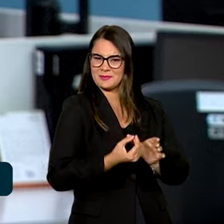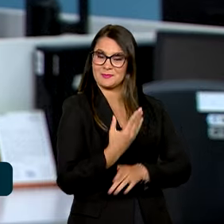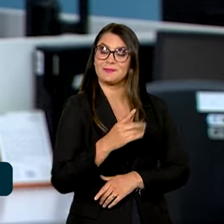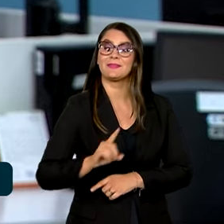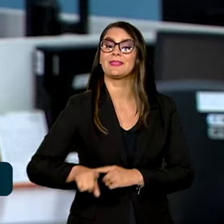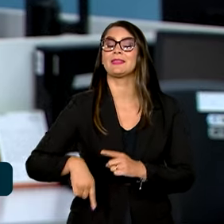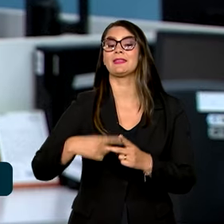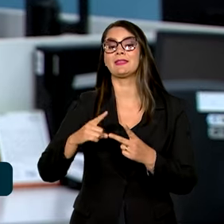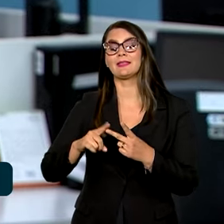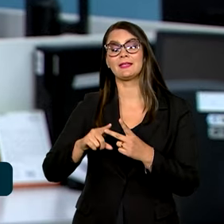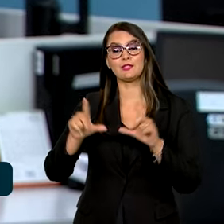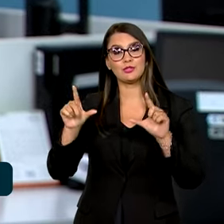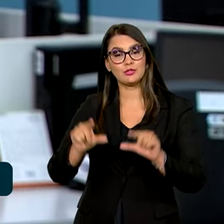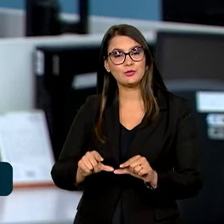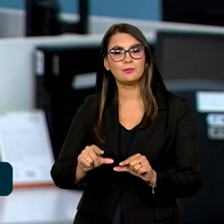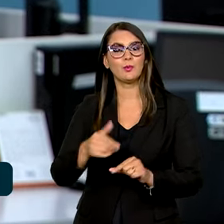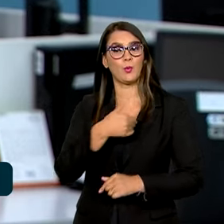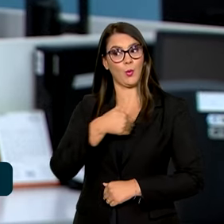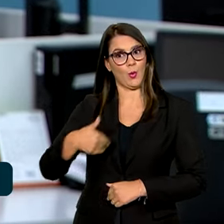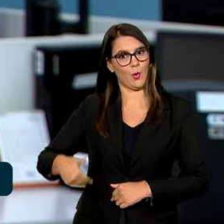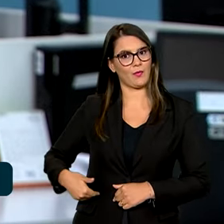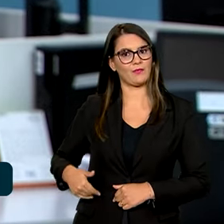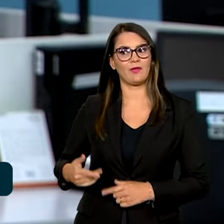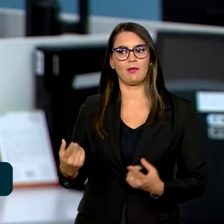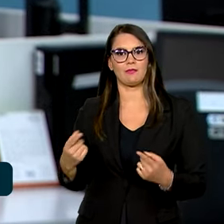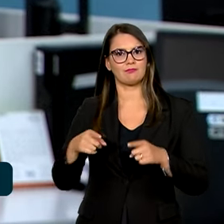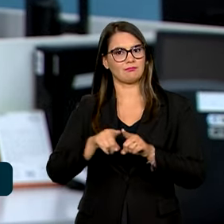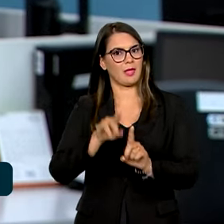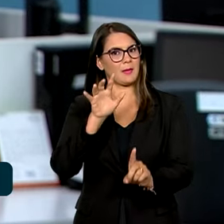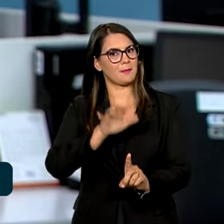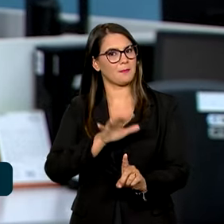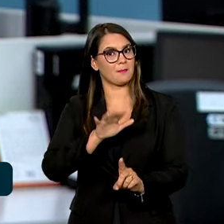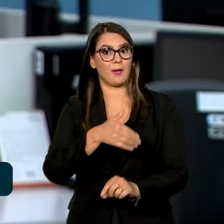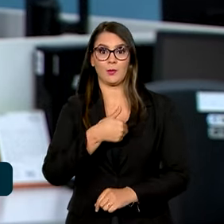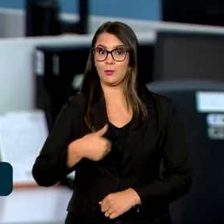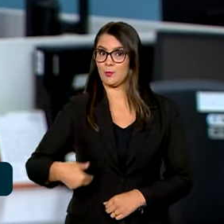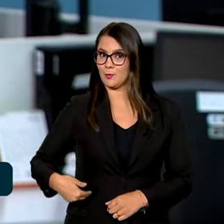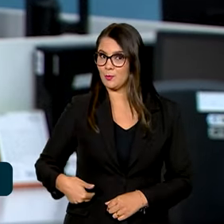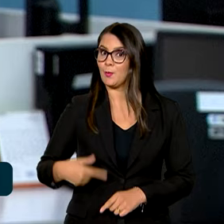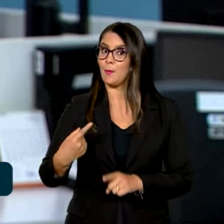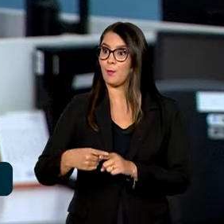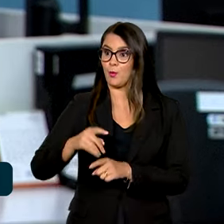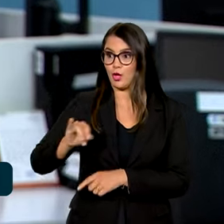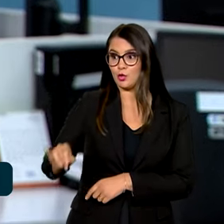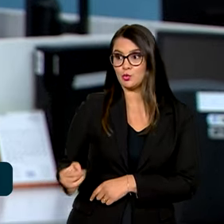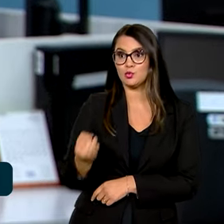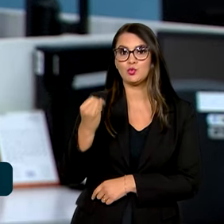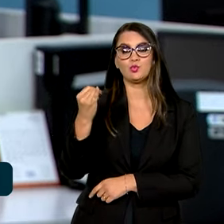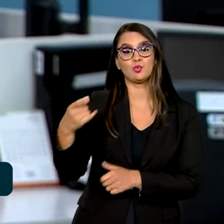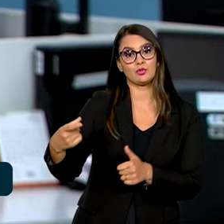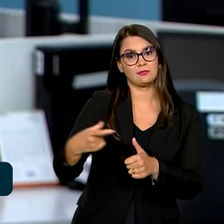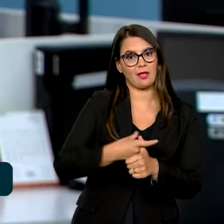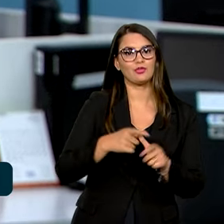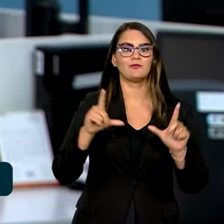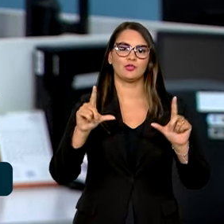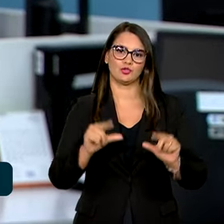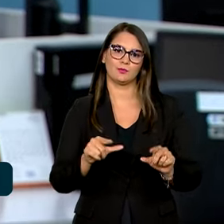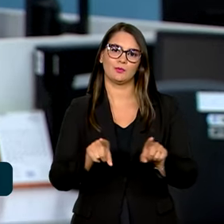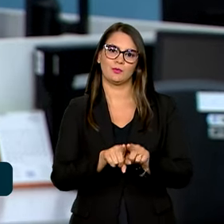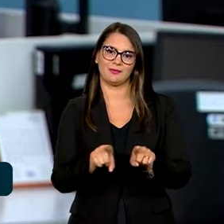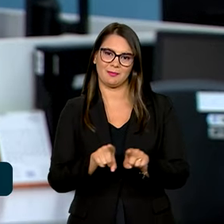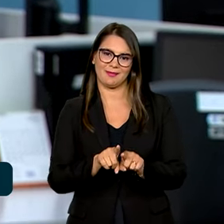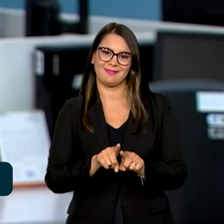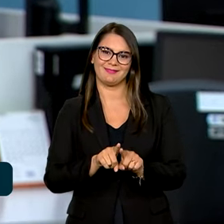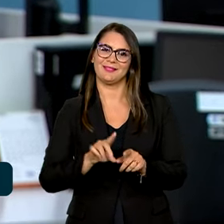Depois, diminui também os gastos do governo, tem impacto positivo sobre as contas públicas, porque os juros da dívida também ficam mais baixos. E aí,